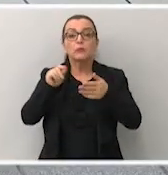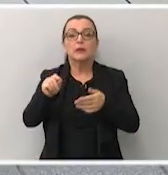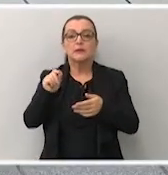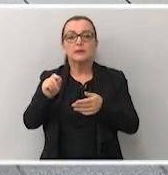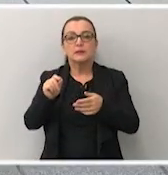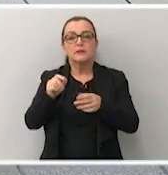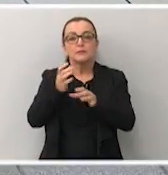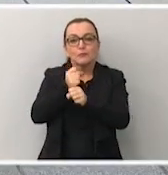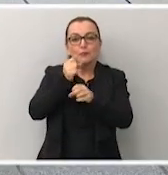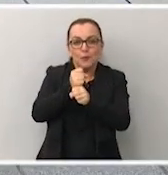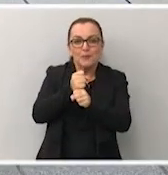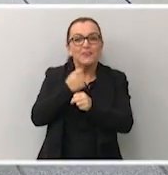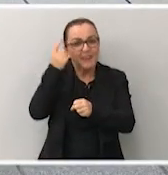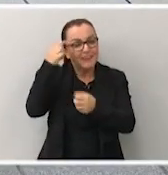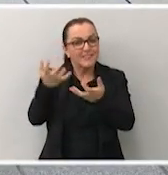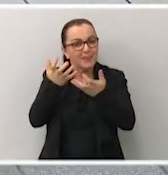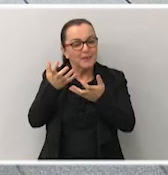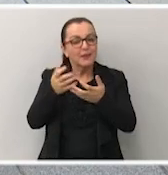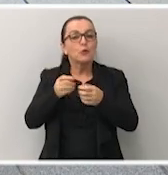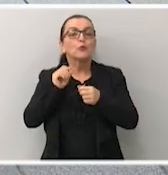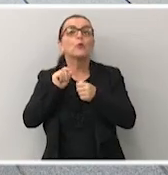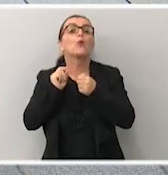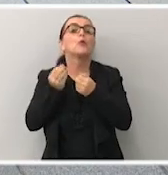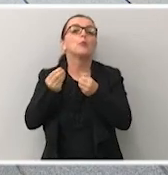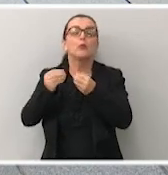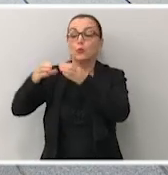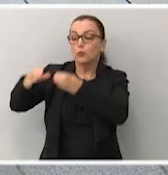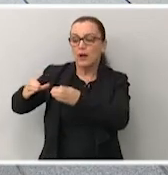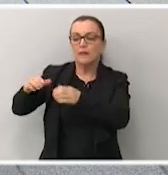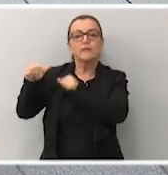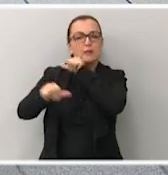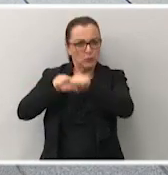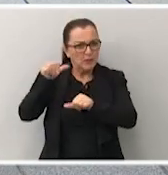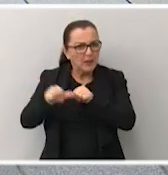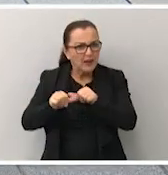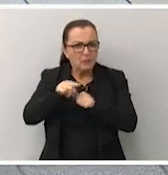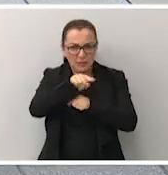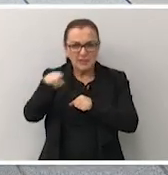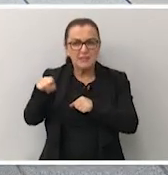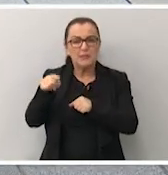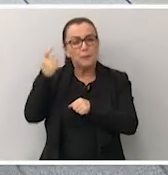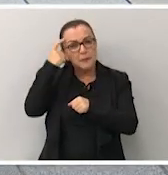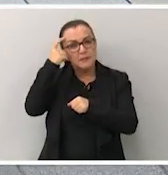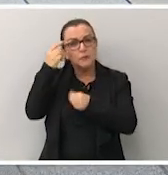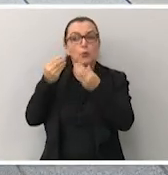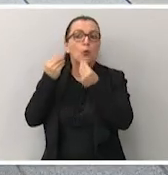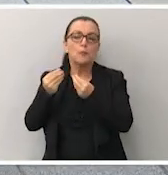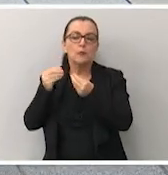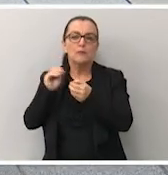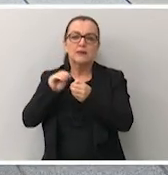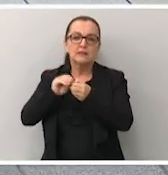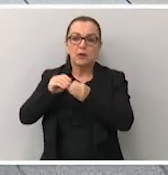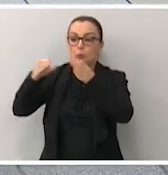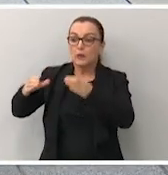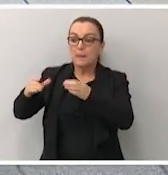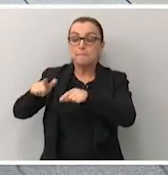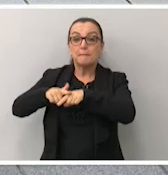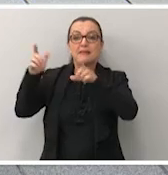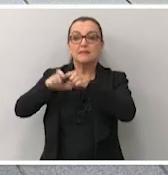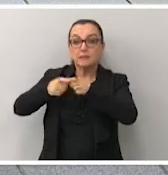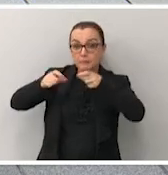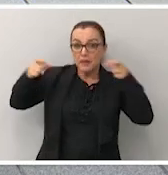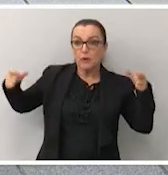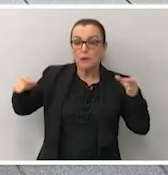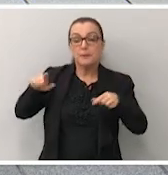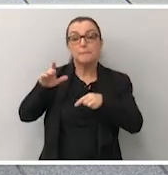da apuração? Já vamos antecipar um pouquinho aqui. Vai mudar o local também? Vocês estão com a expectativa de deixar um lugar mais amplo,